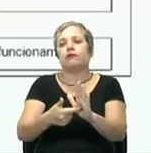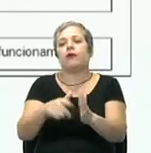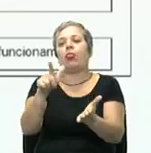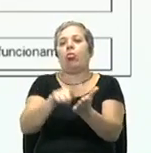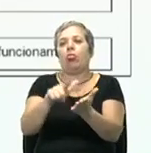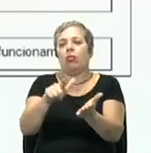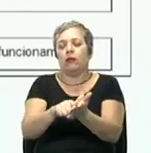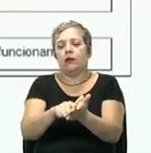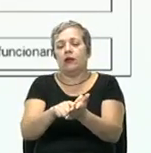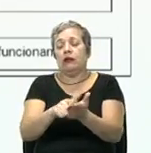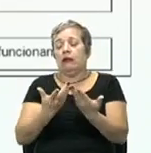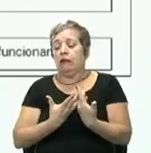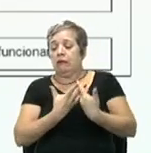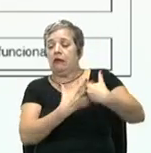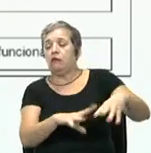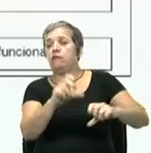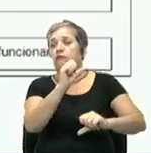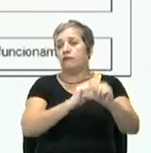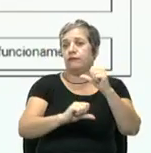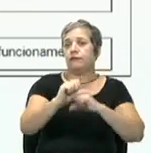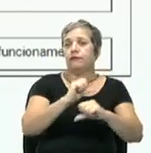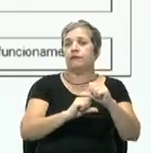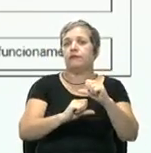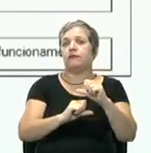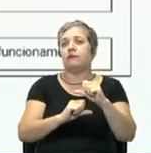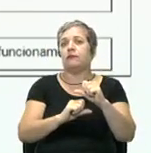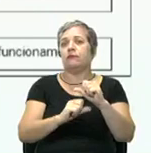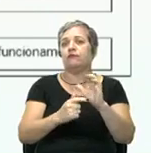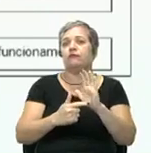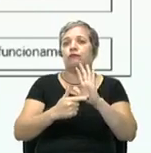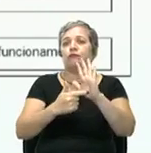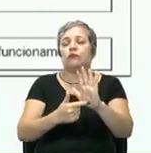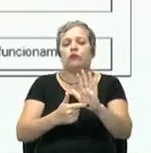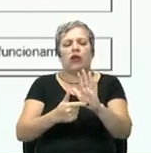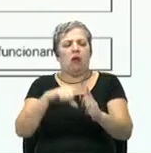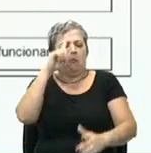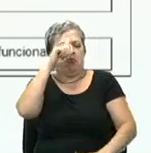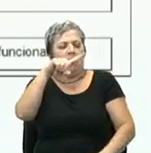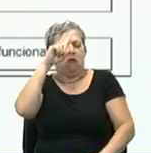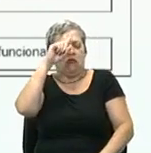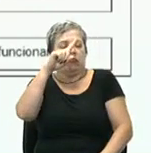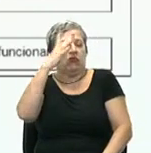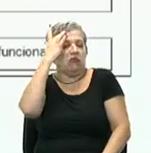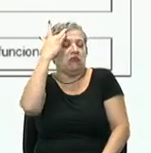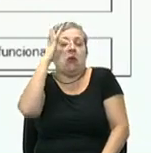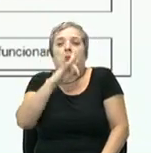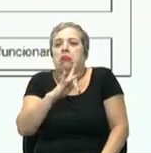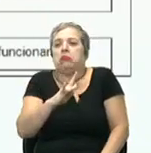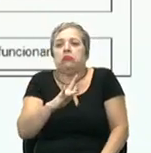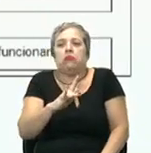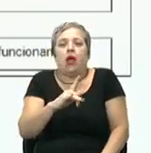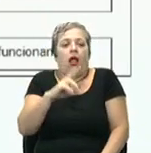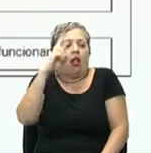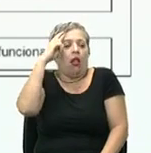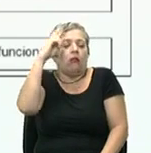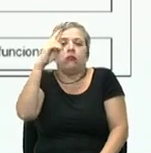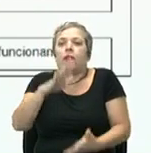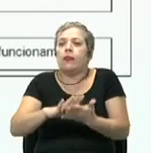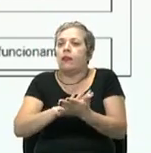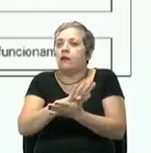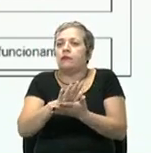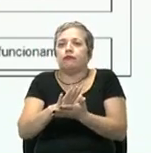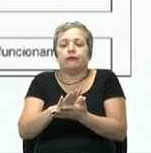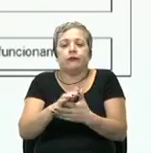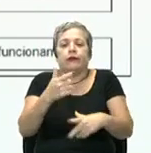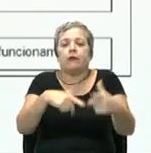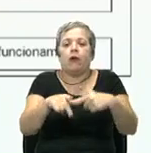Resistência às mudanças. Exibição de sinais de autoridade. Não saber lidar, não saber liderar, não saber